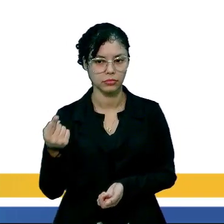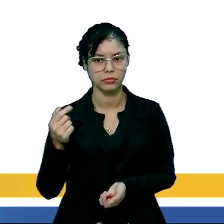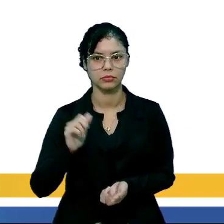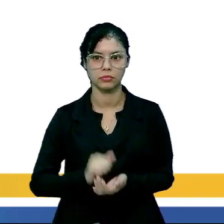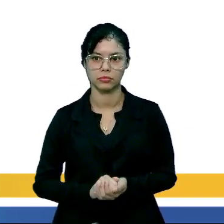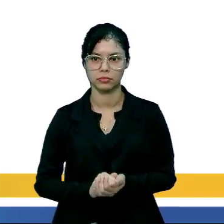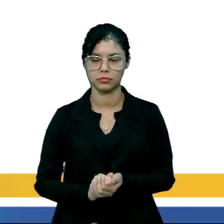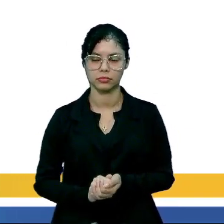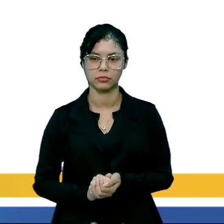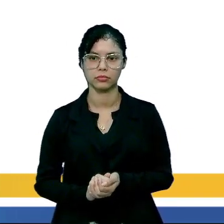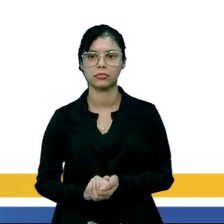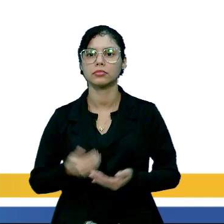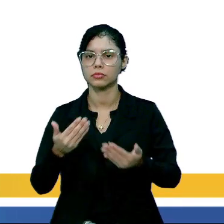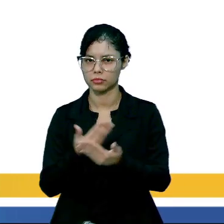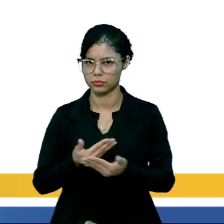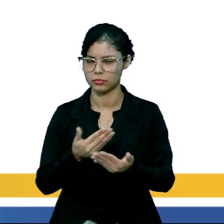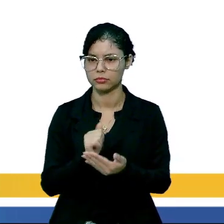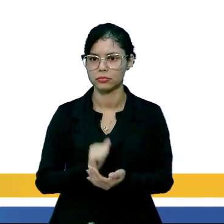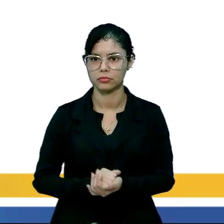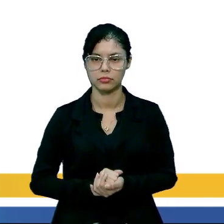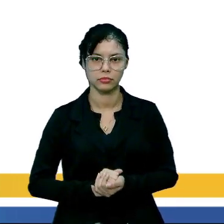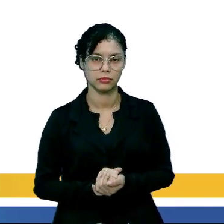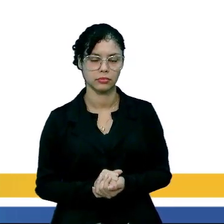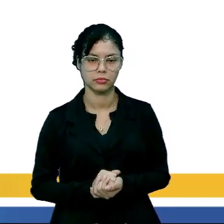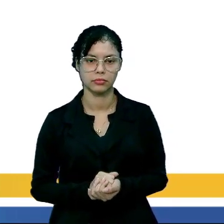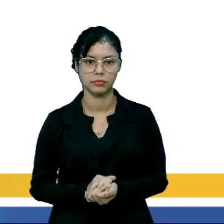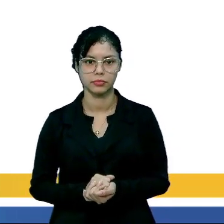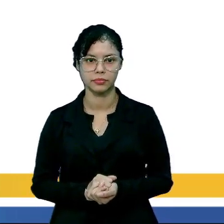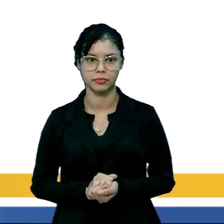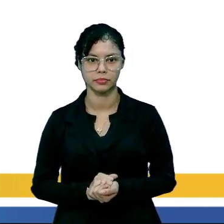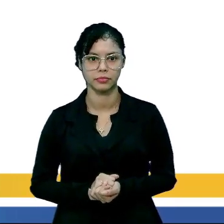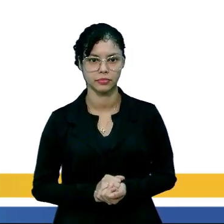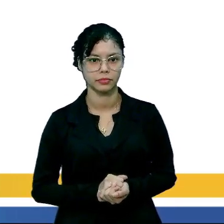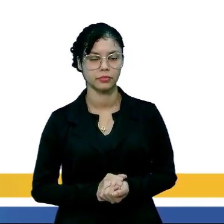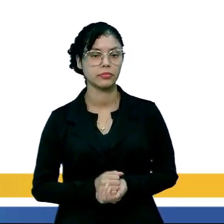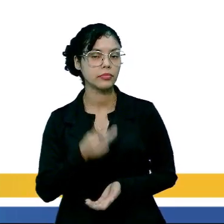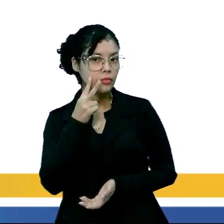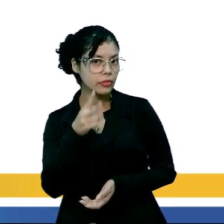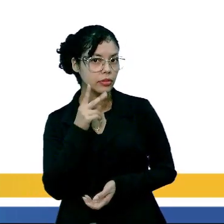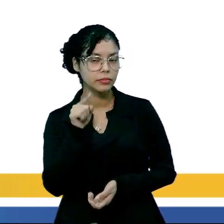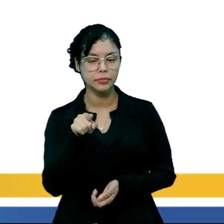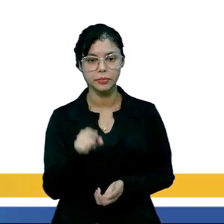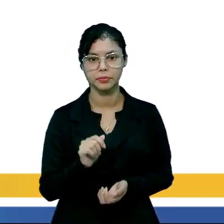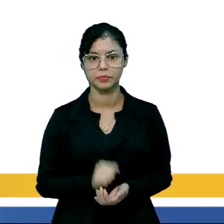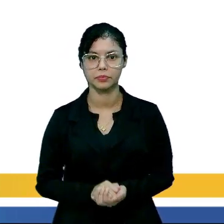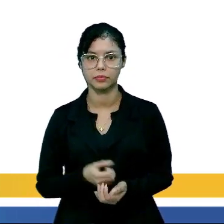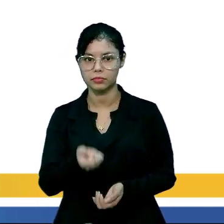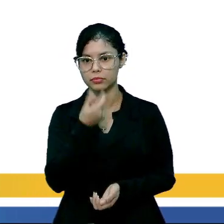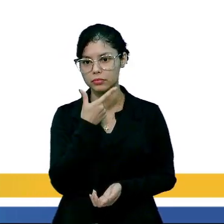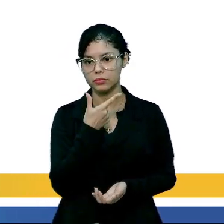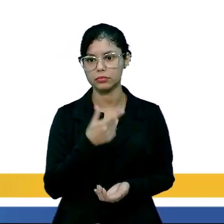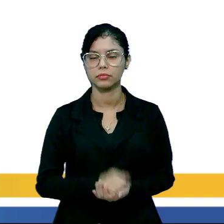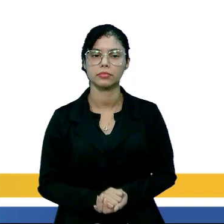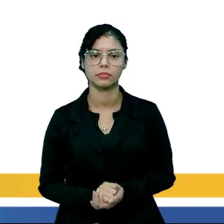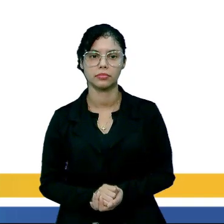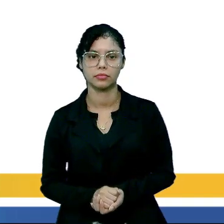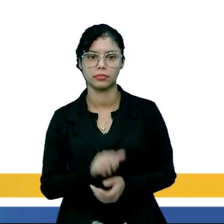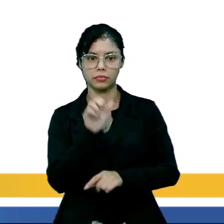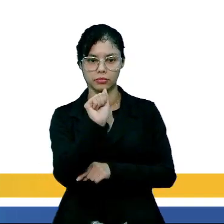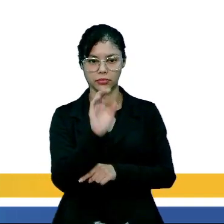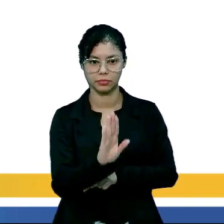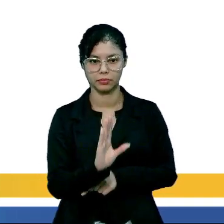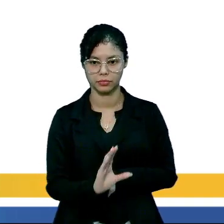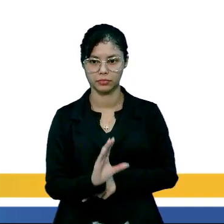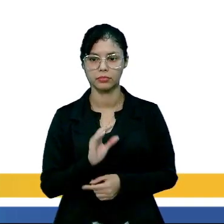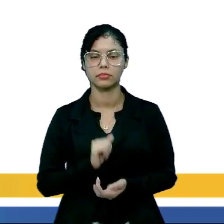probabilidade de cura após o tratamento. Então, vejamos aí, medicamentos A, B